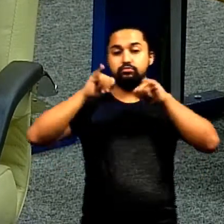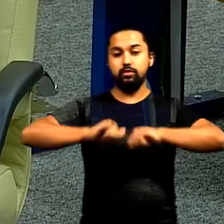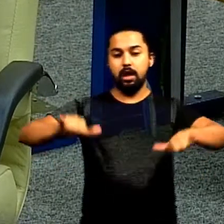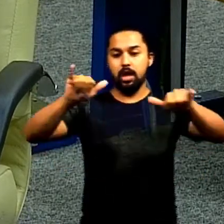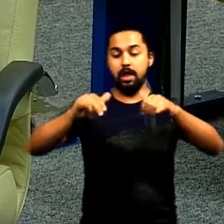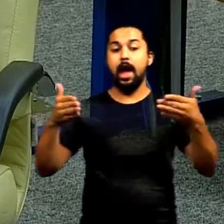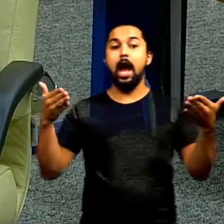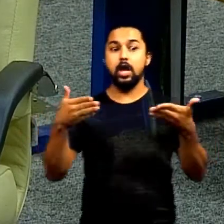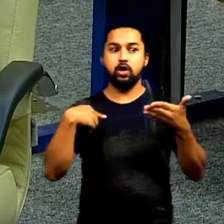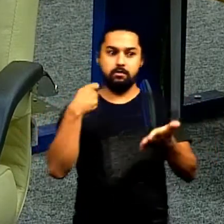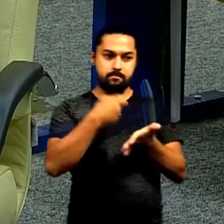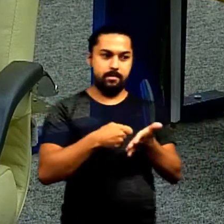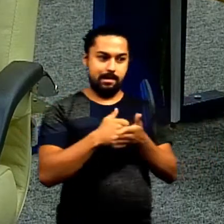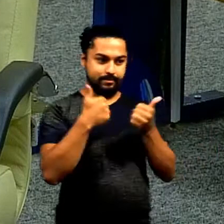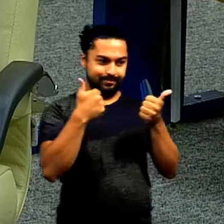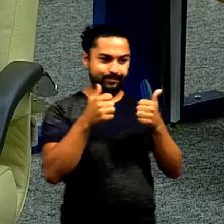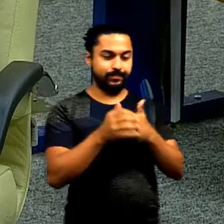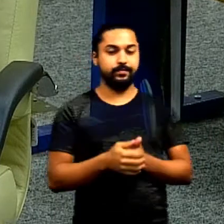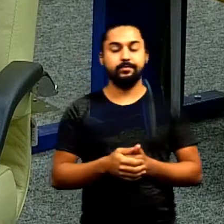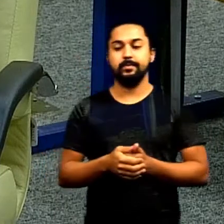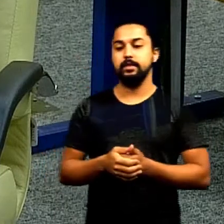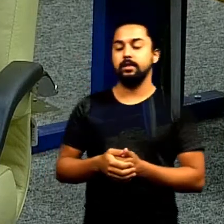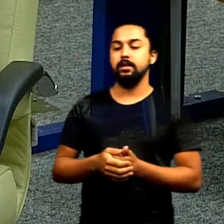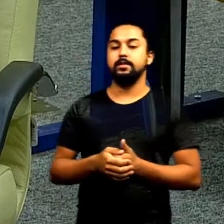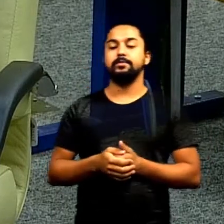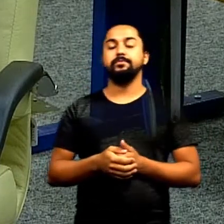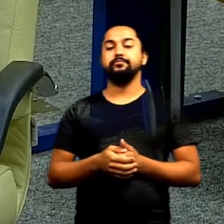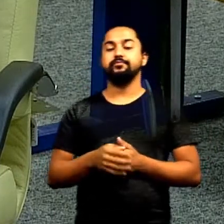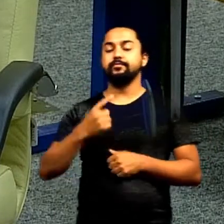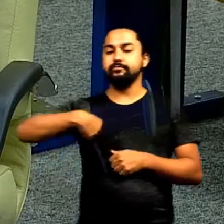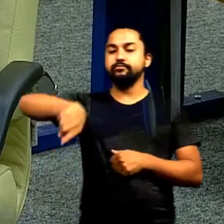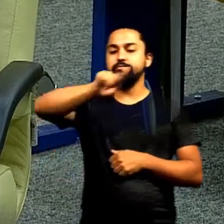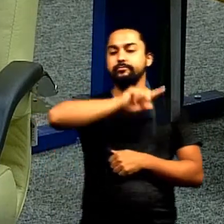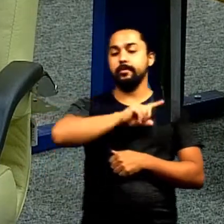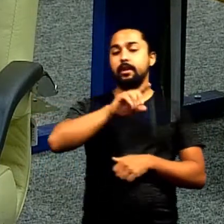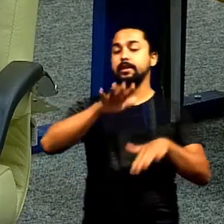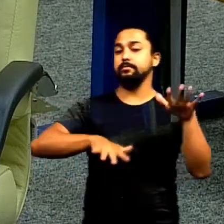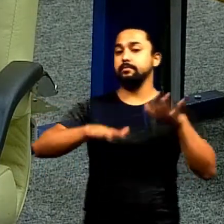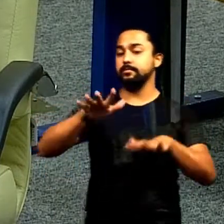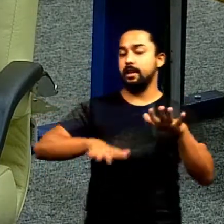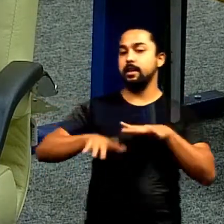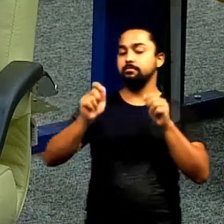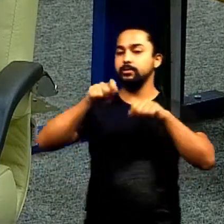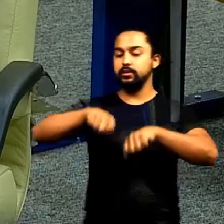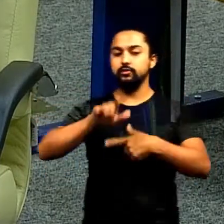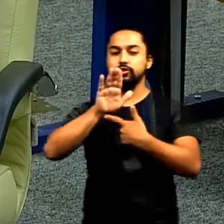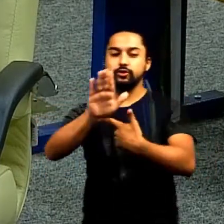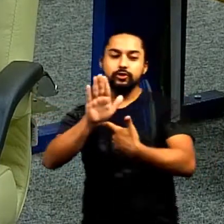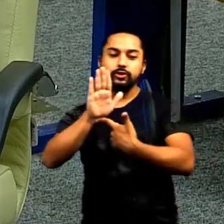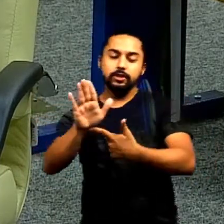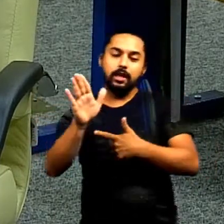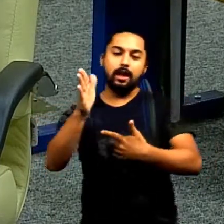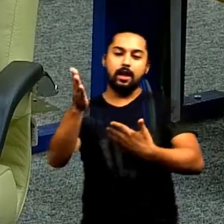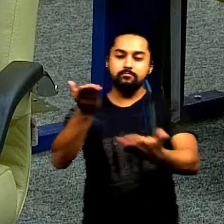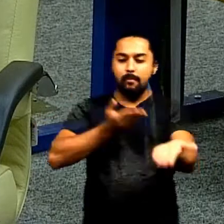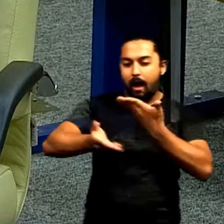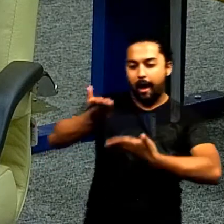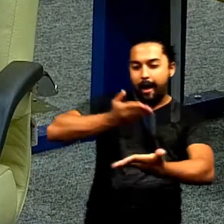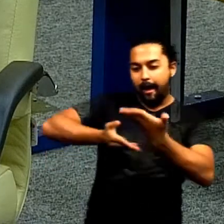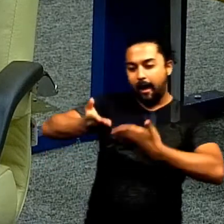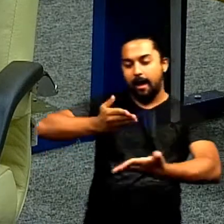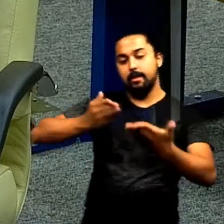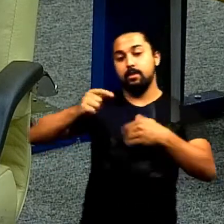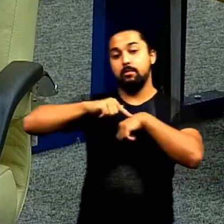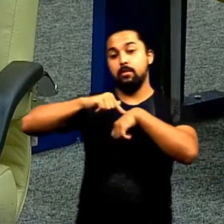vocês pessoalmente falar agora eu vou pagar mas nem dizer não por favor a gente não paga a gente às vezes retribui ainda fica devendo porque nas